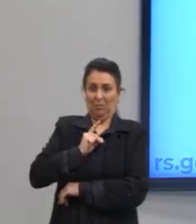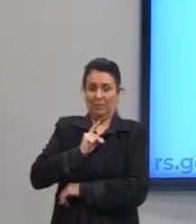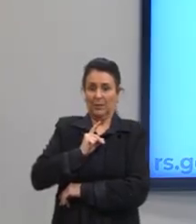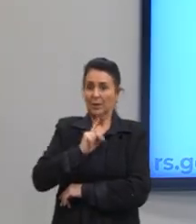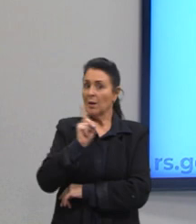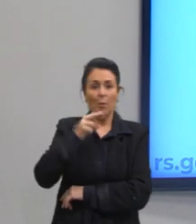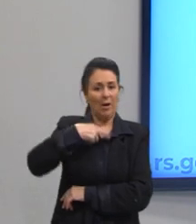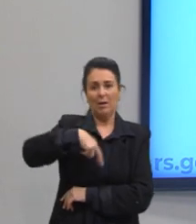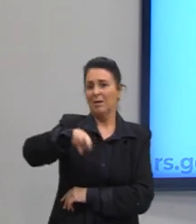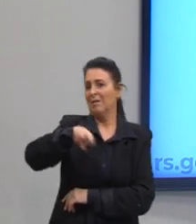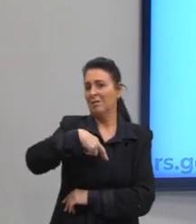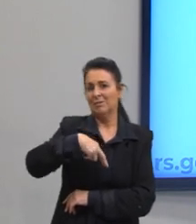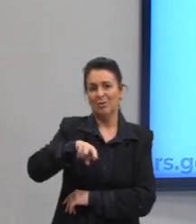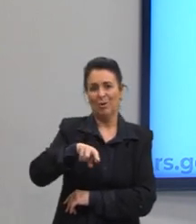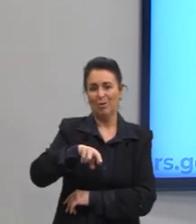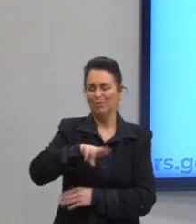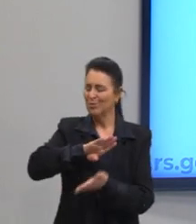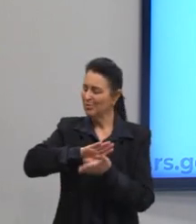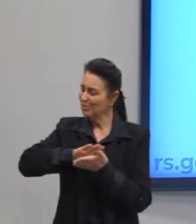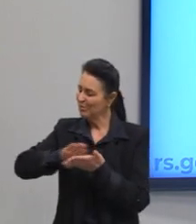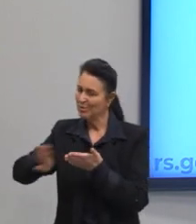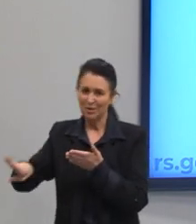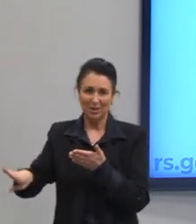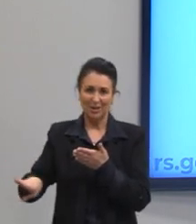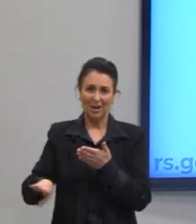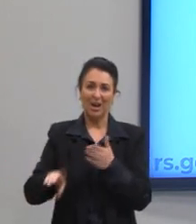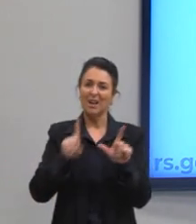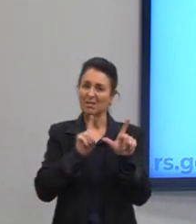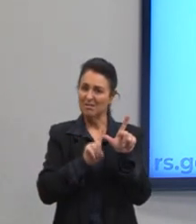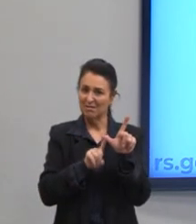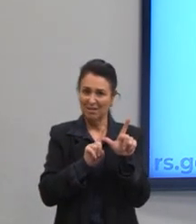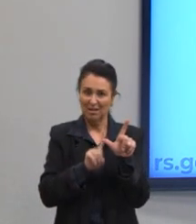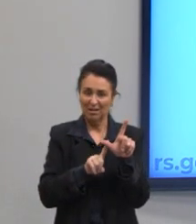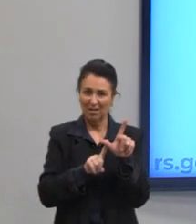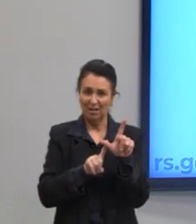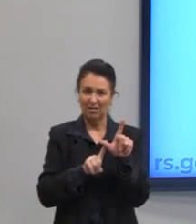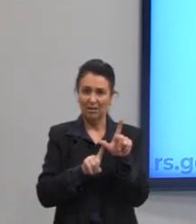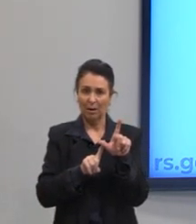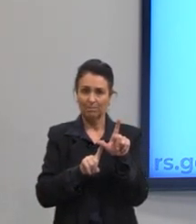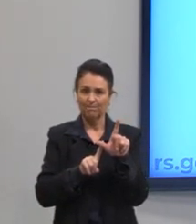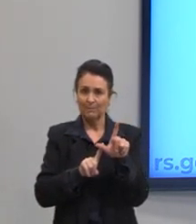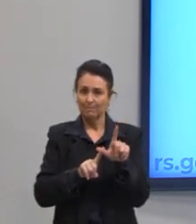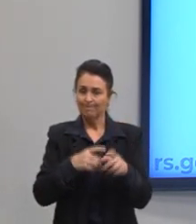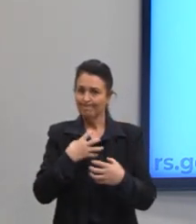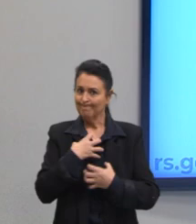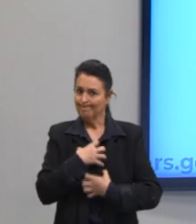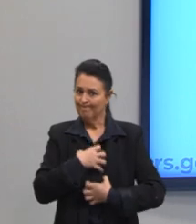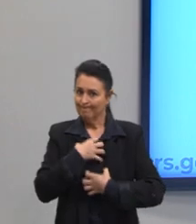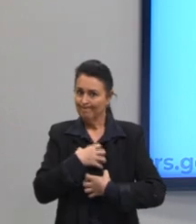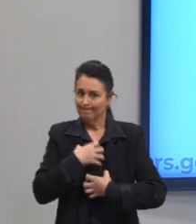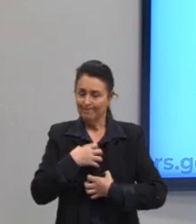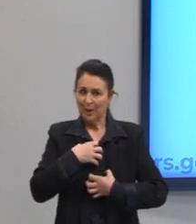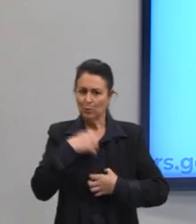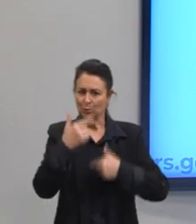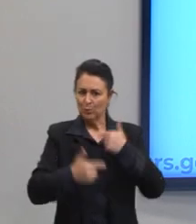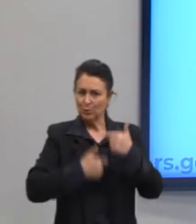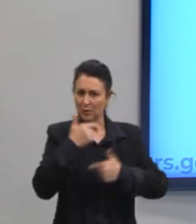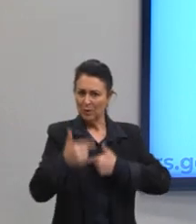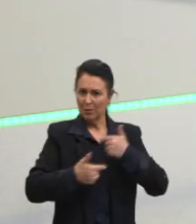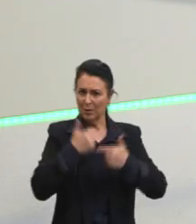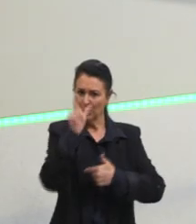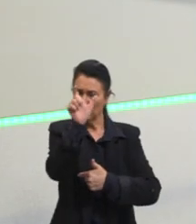tirarmos essa alternativa. Indignação dos trabalhadores em face das justiças sociais.